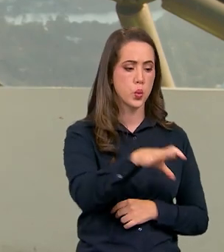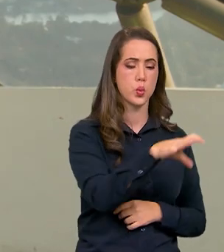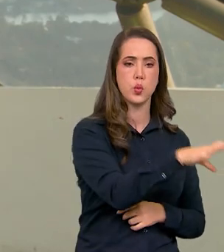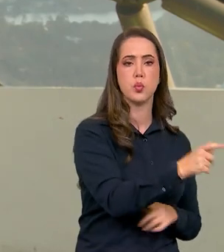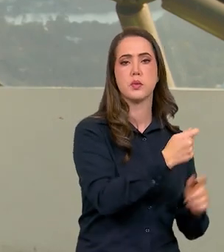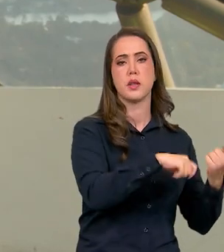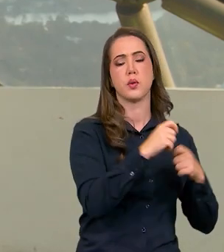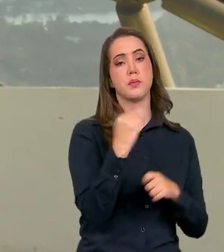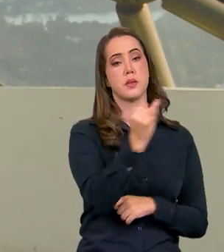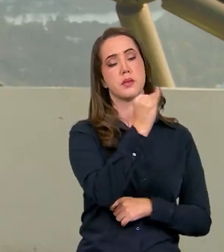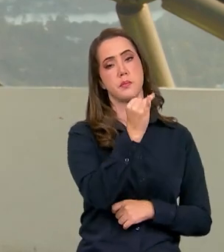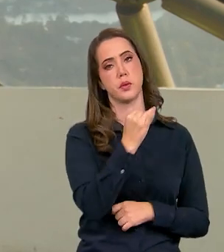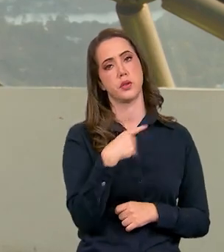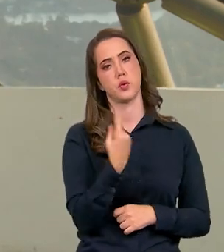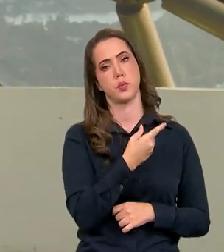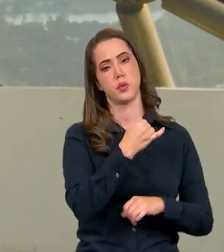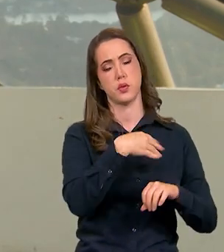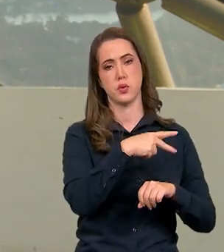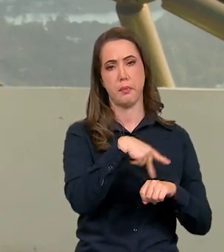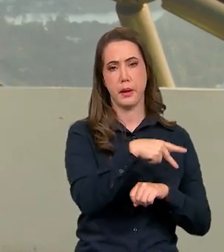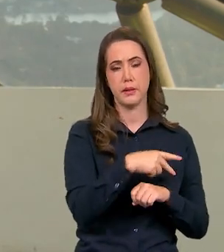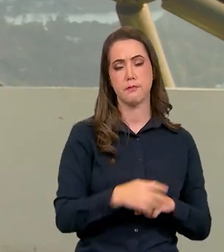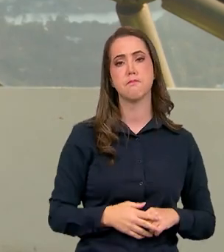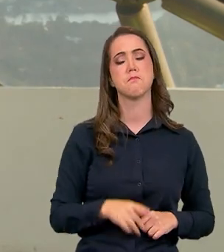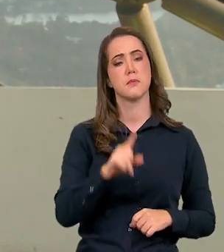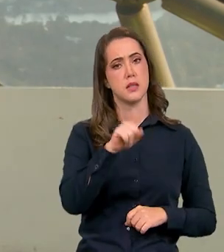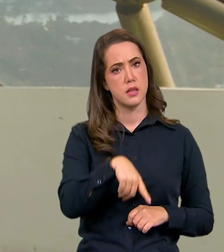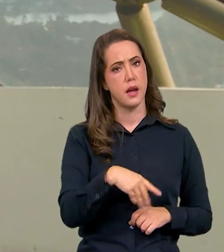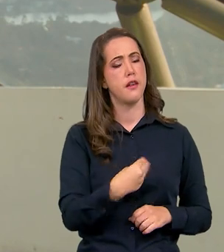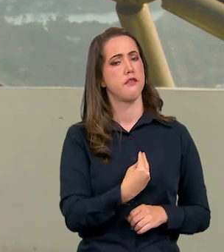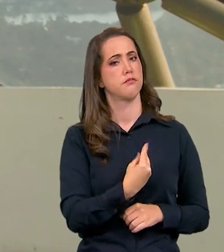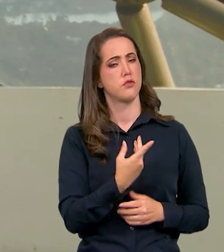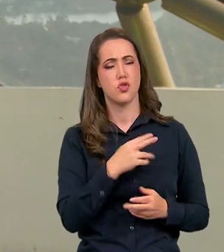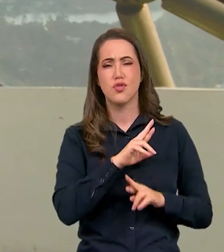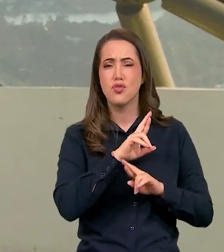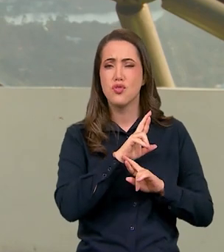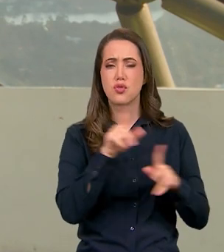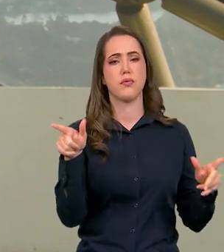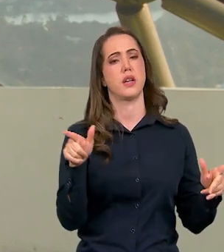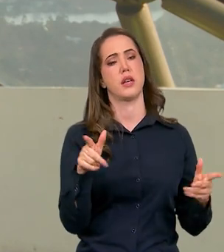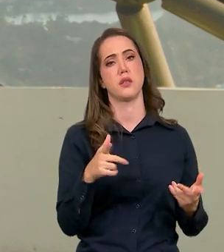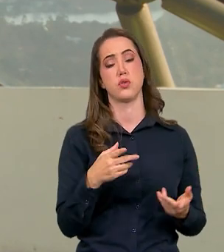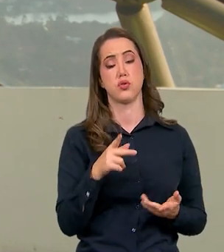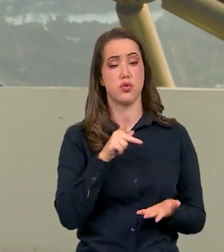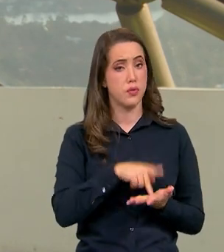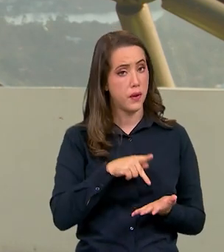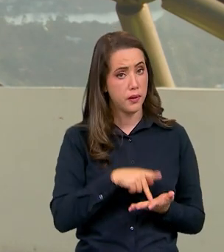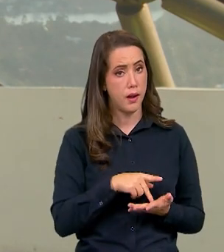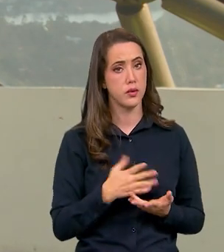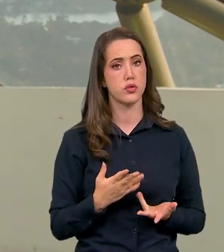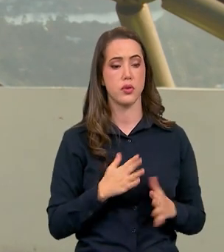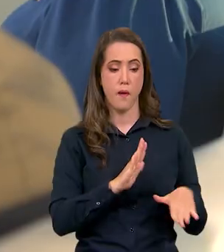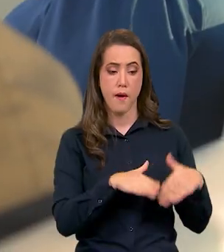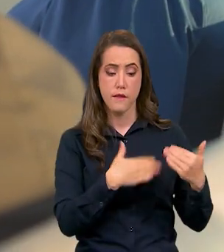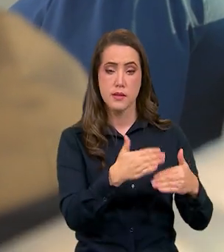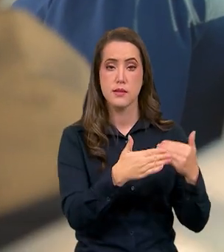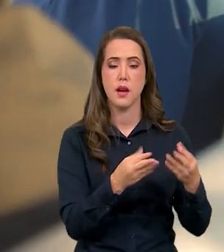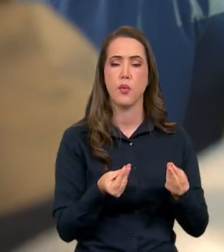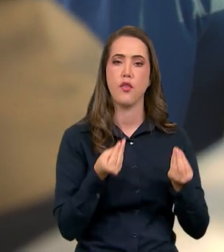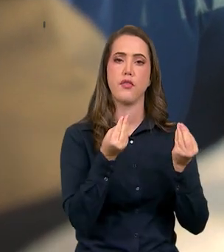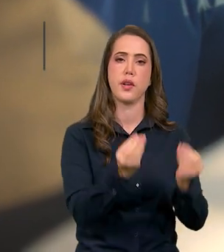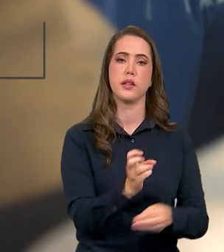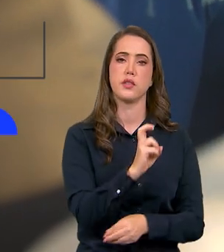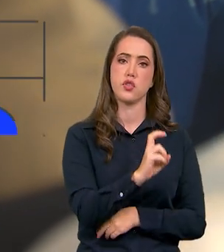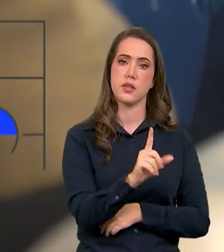fundamentais para o nosso país, e uma diferença real na vida das pessoas. Então, avançar com o 5G,